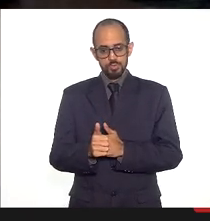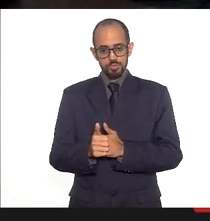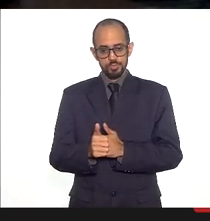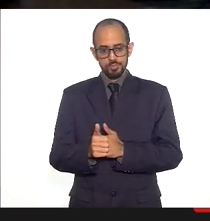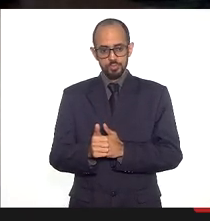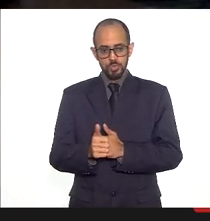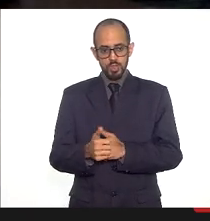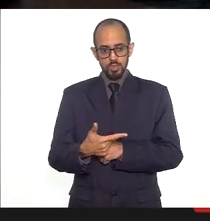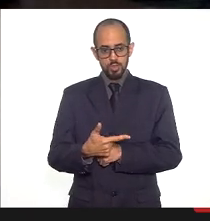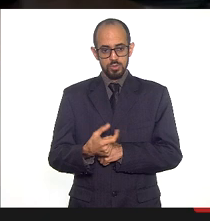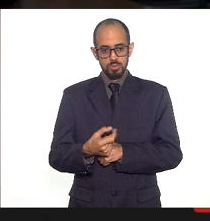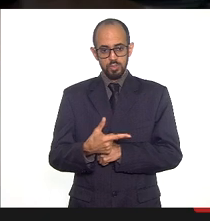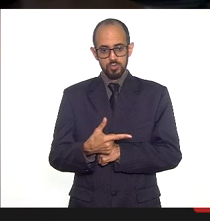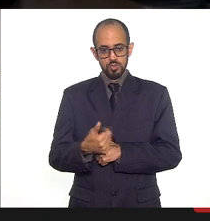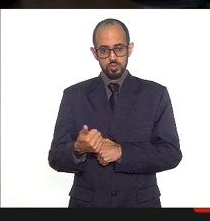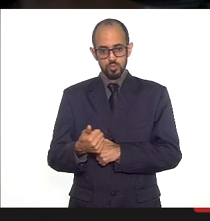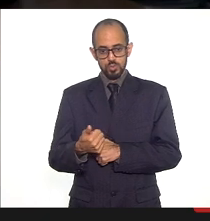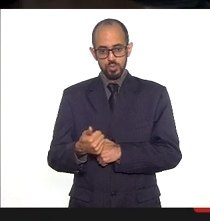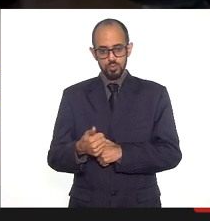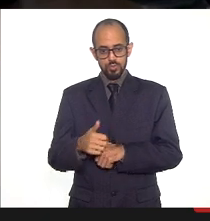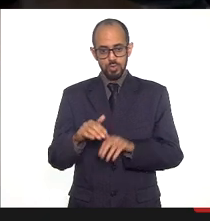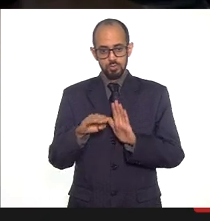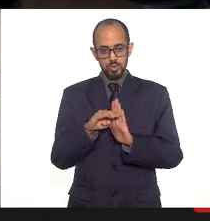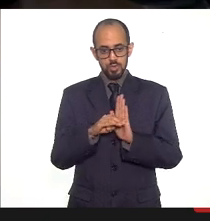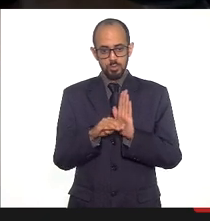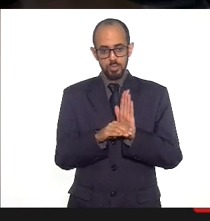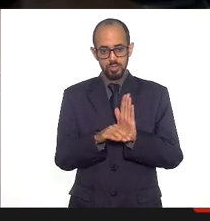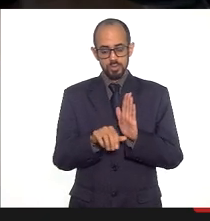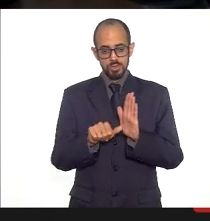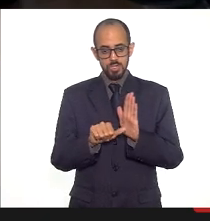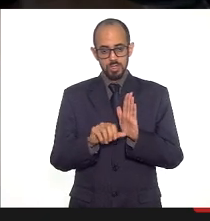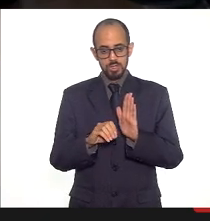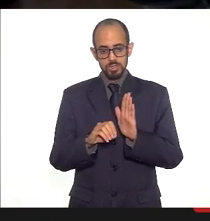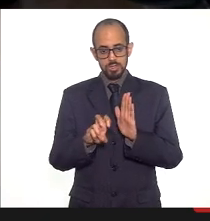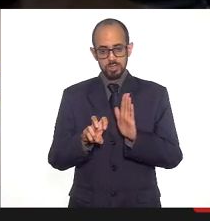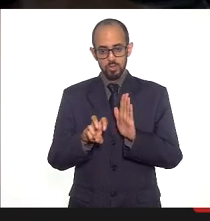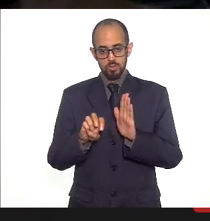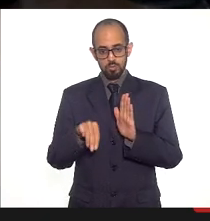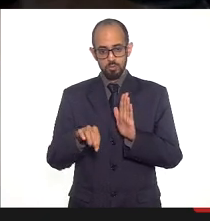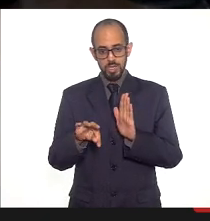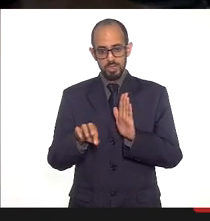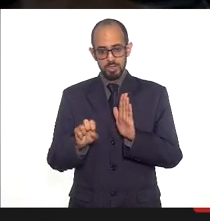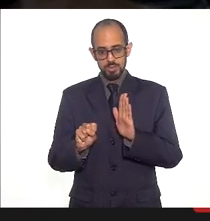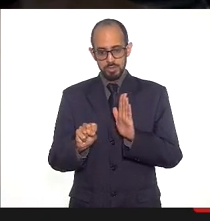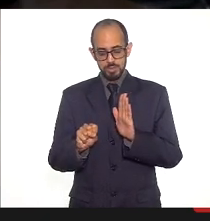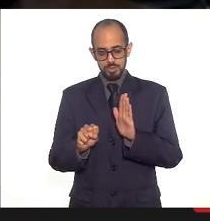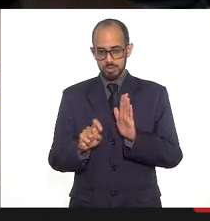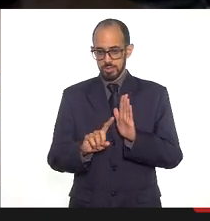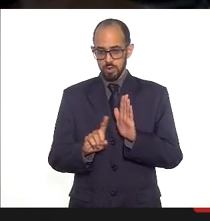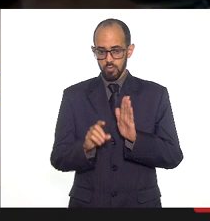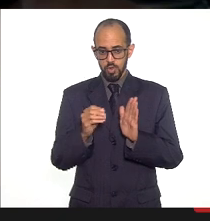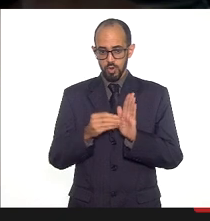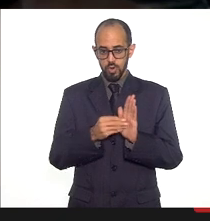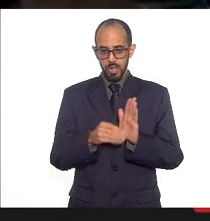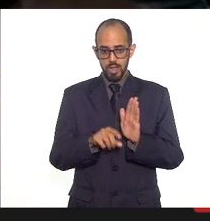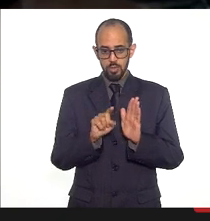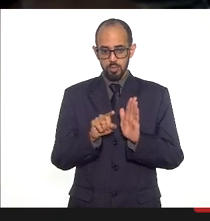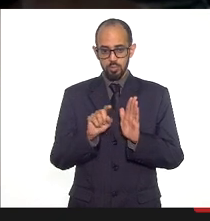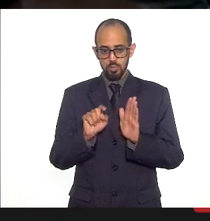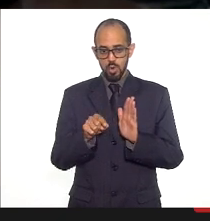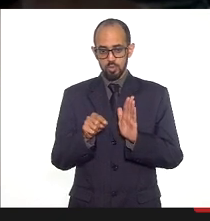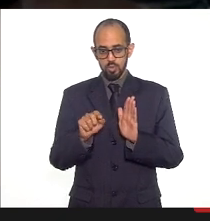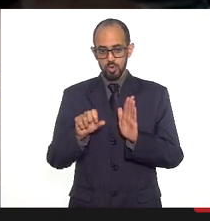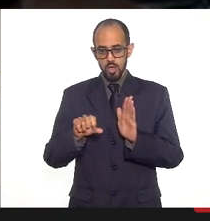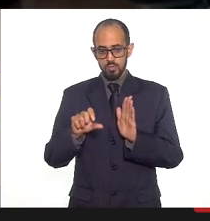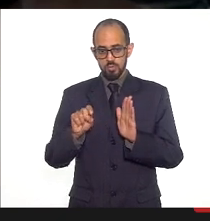de 2021 foram programados 105 metas não foi programada a meta 1.9.11 implementar estratégia de